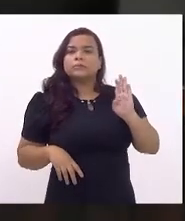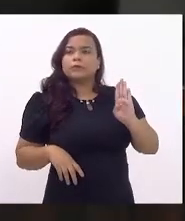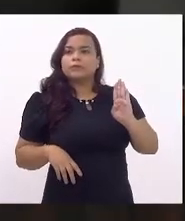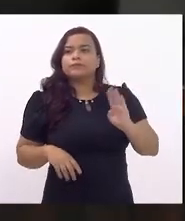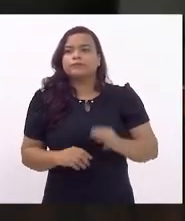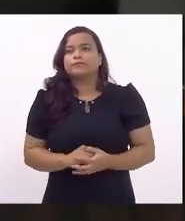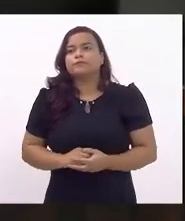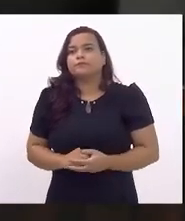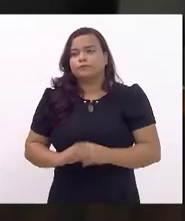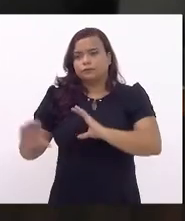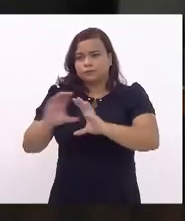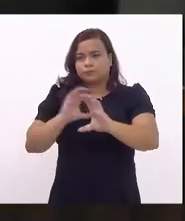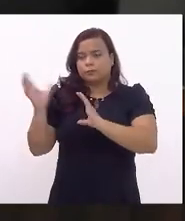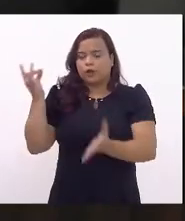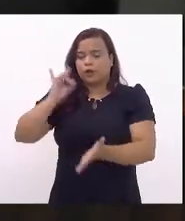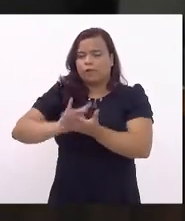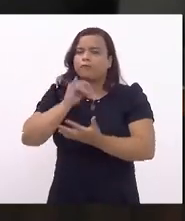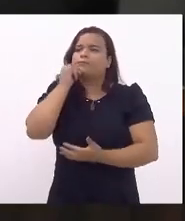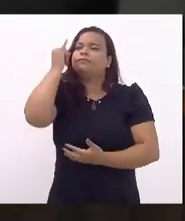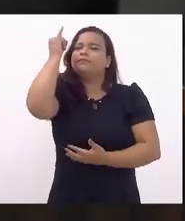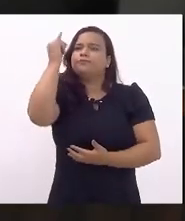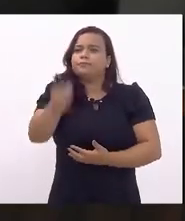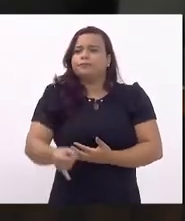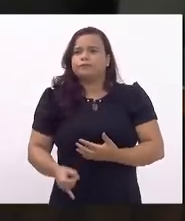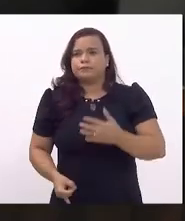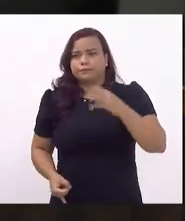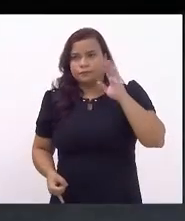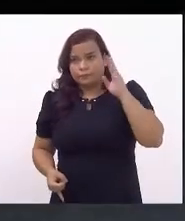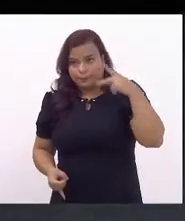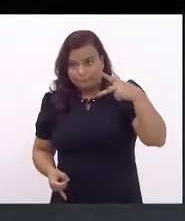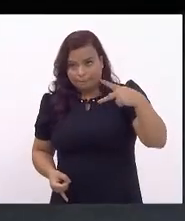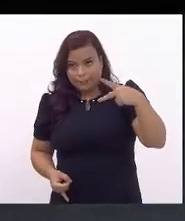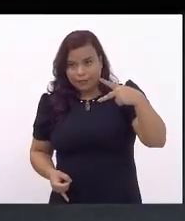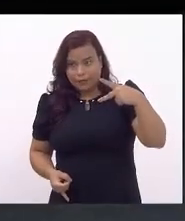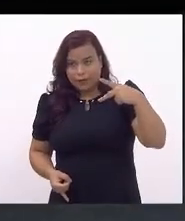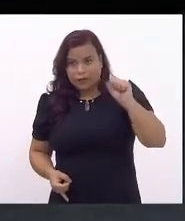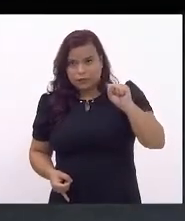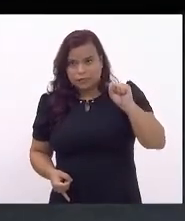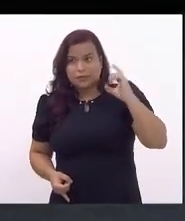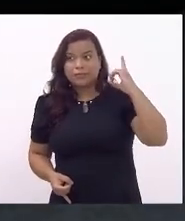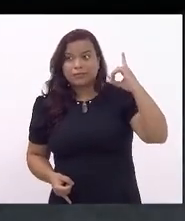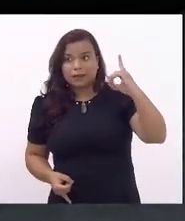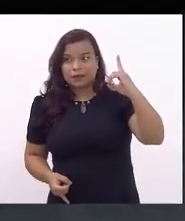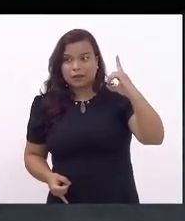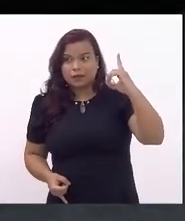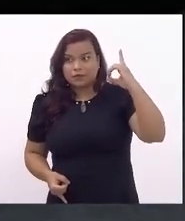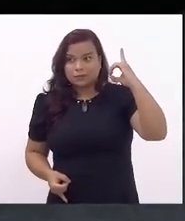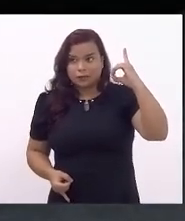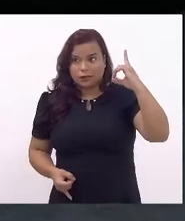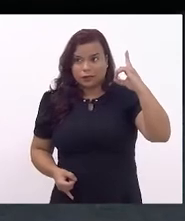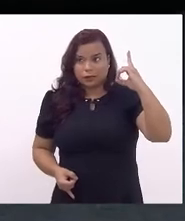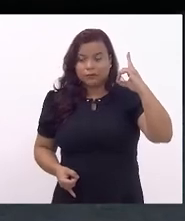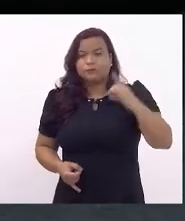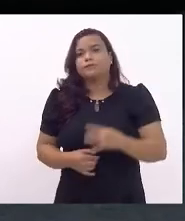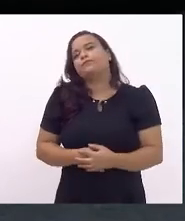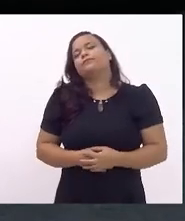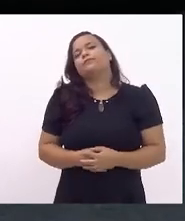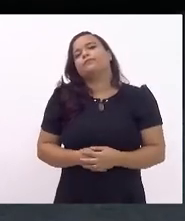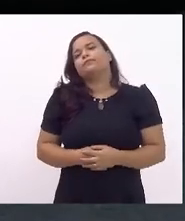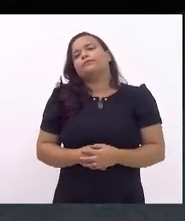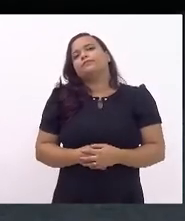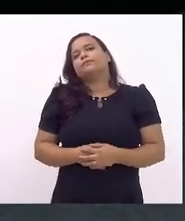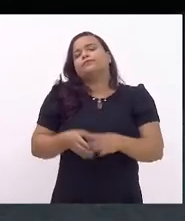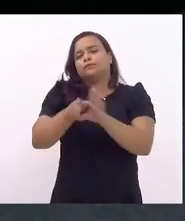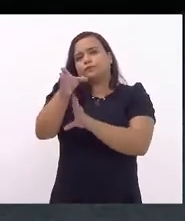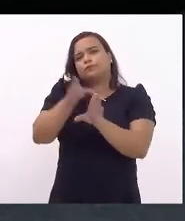comunicação oficial foi feita a vossa semência. PSD de dado. Está lá no quadro. Para orientar. Sr.